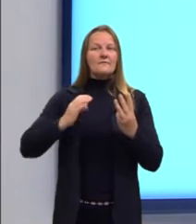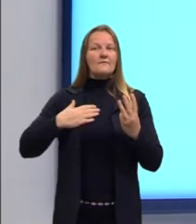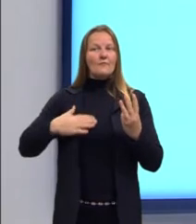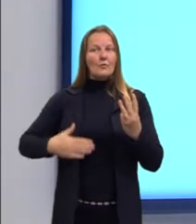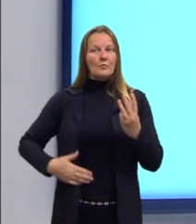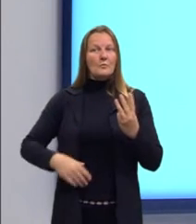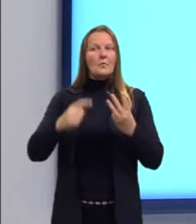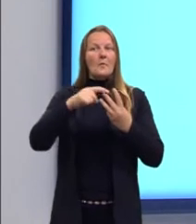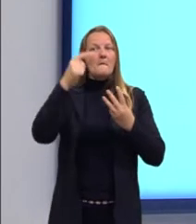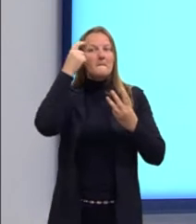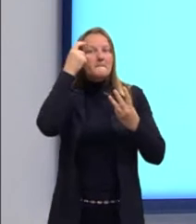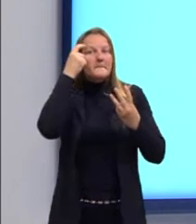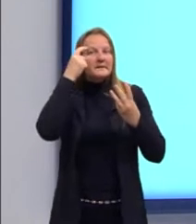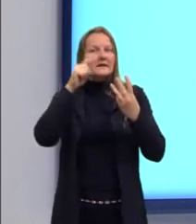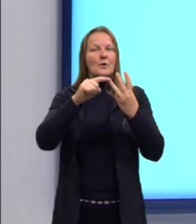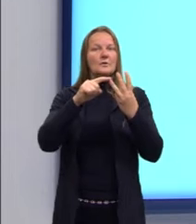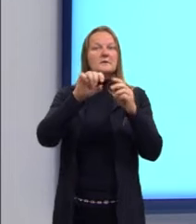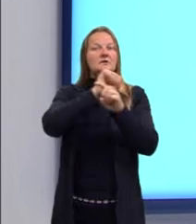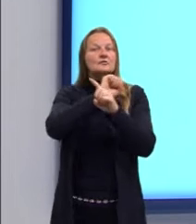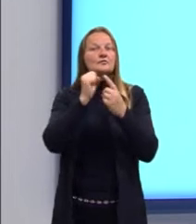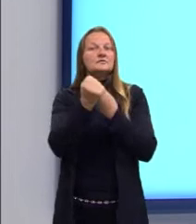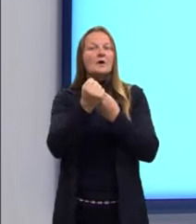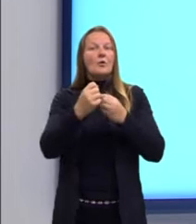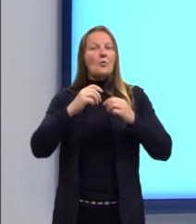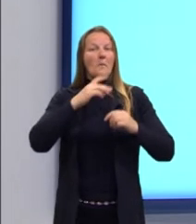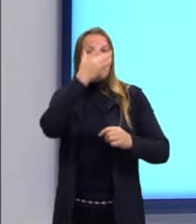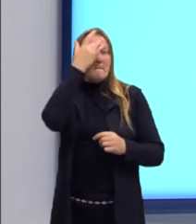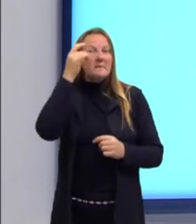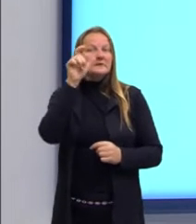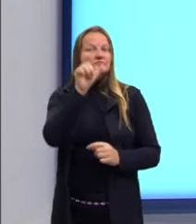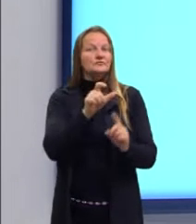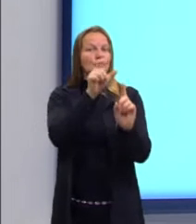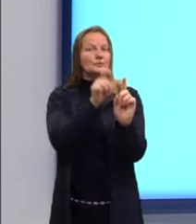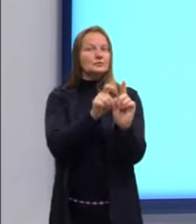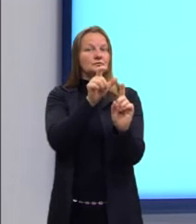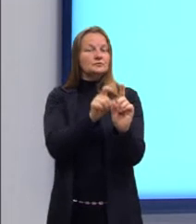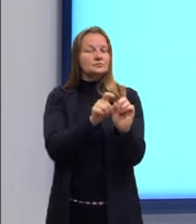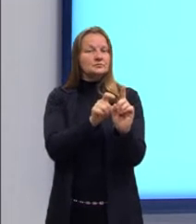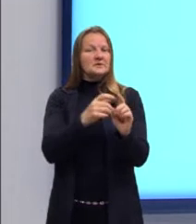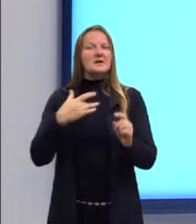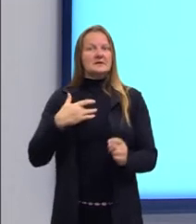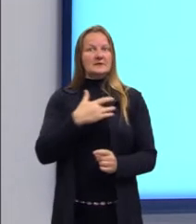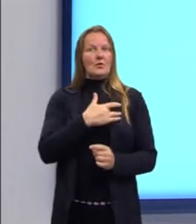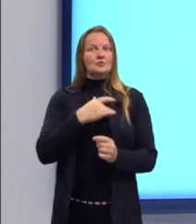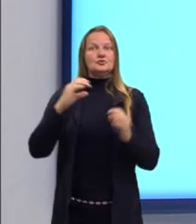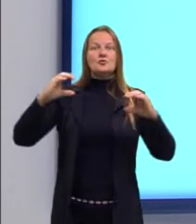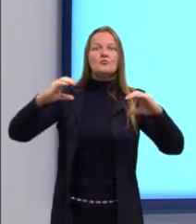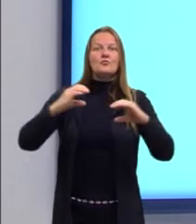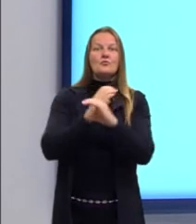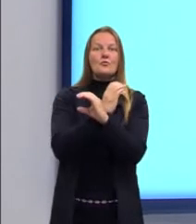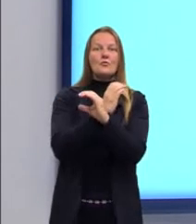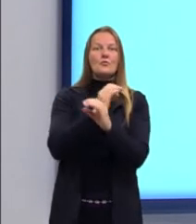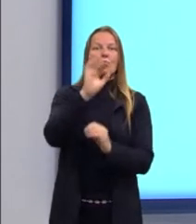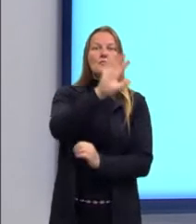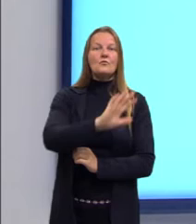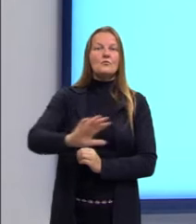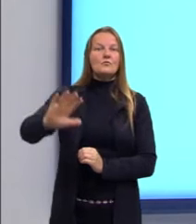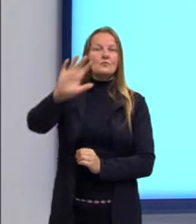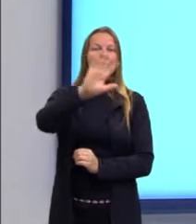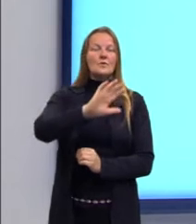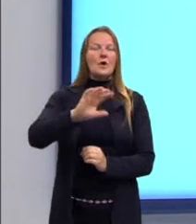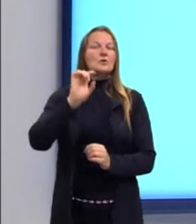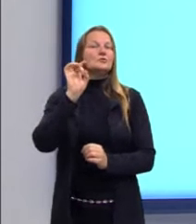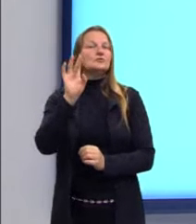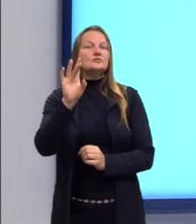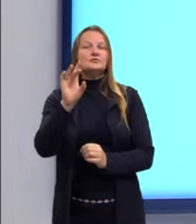mental e social de um indivíduo, tá? Então, a saúde, assim, percebendo, ela não é